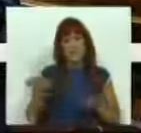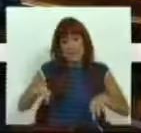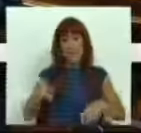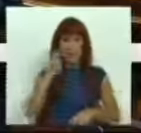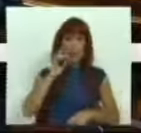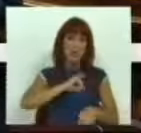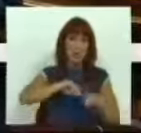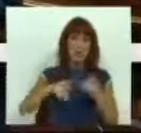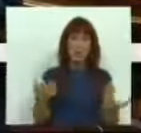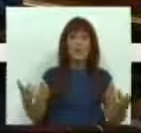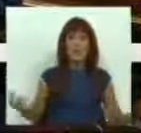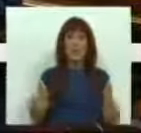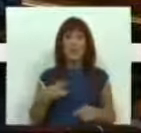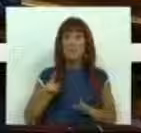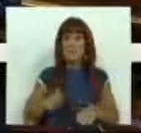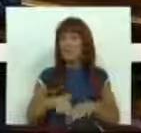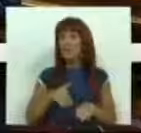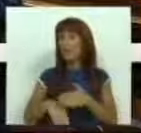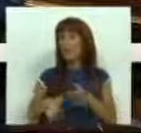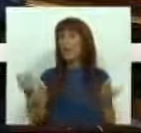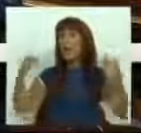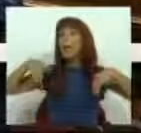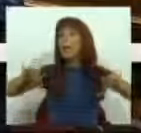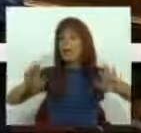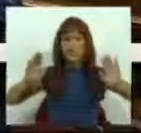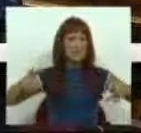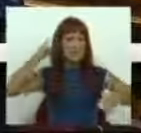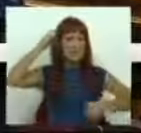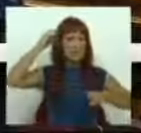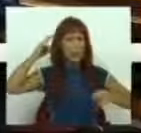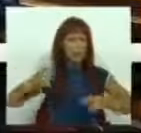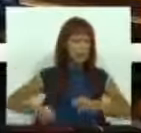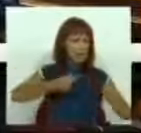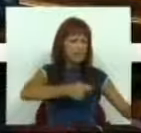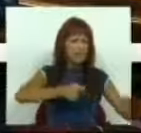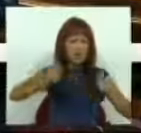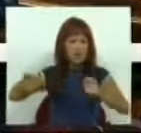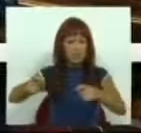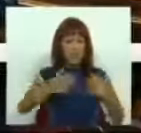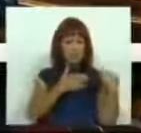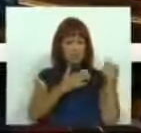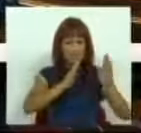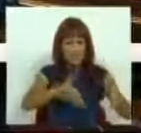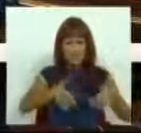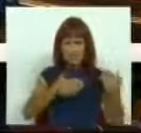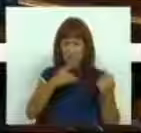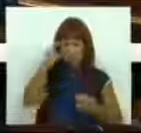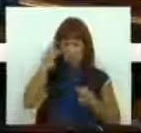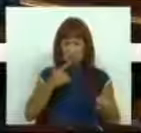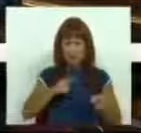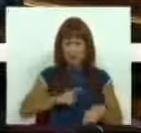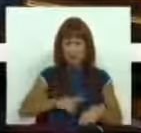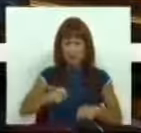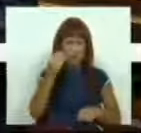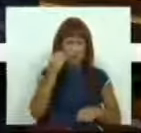Srs. Deputados, assim deverá ser feito. Mas é preciso pensar esses investimentos com responsabilidade e reponderados